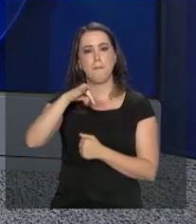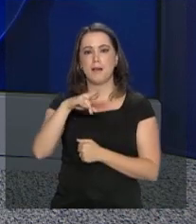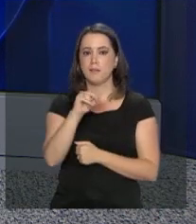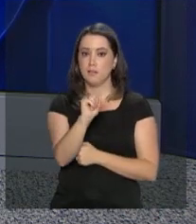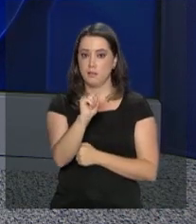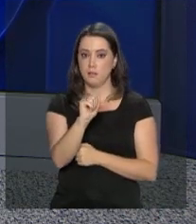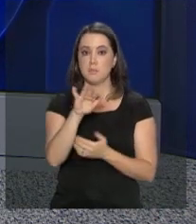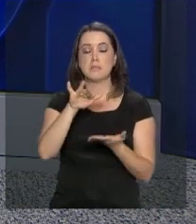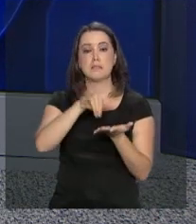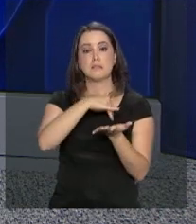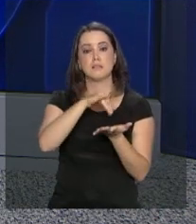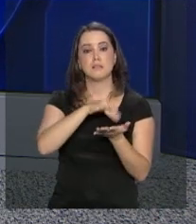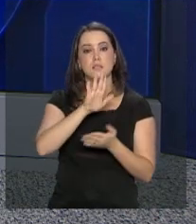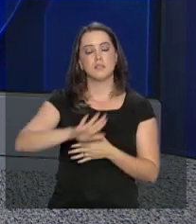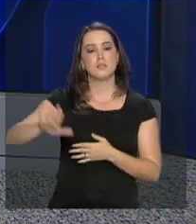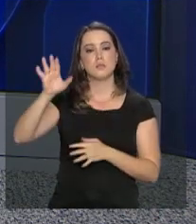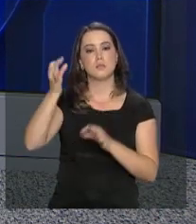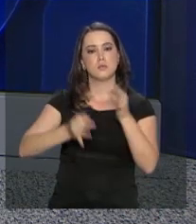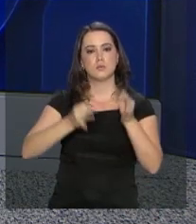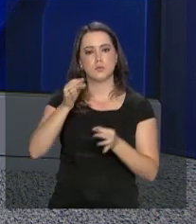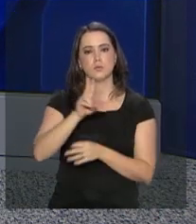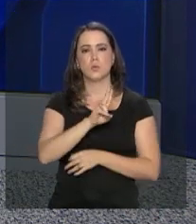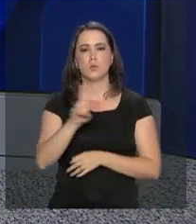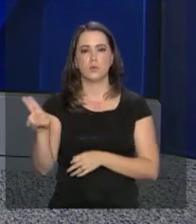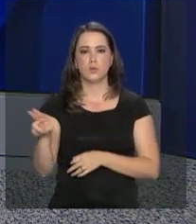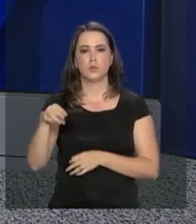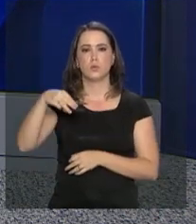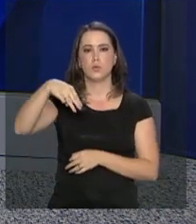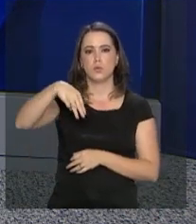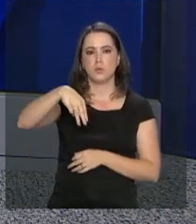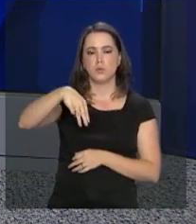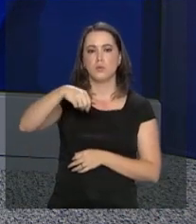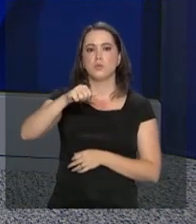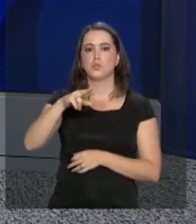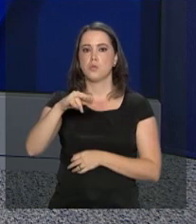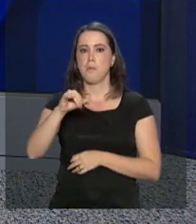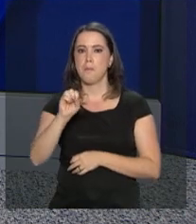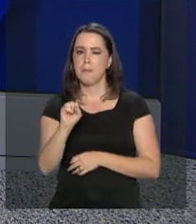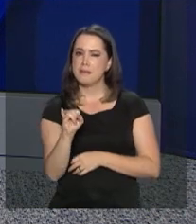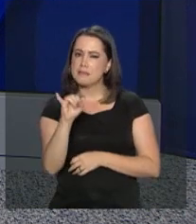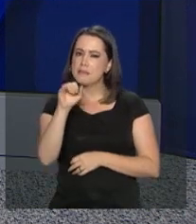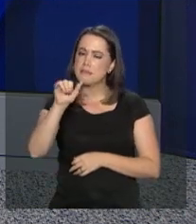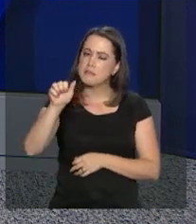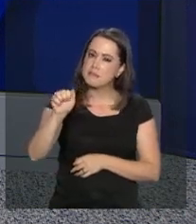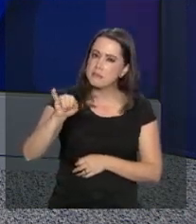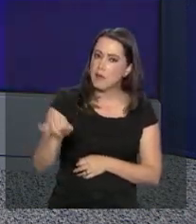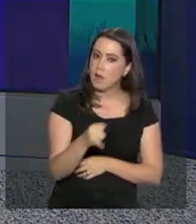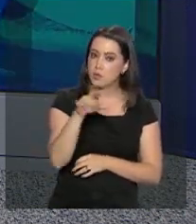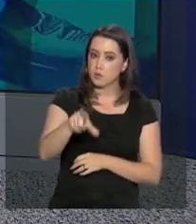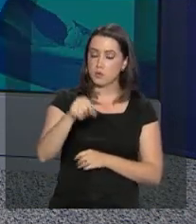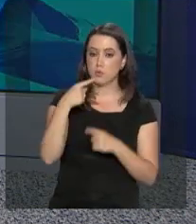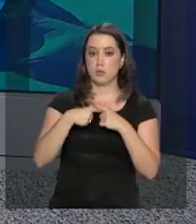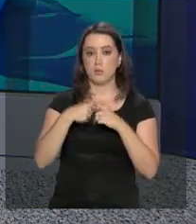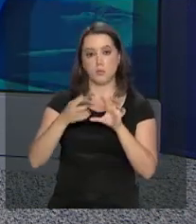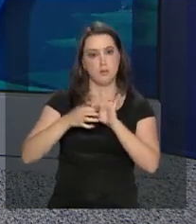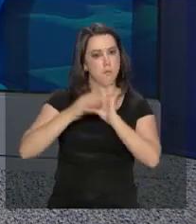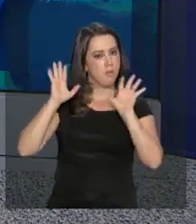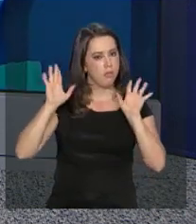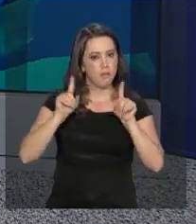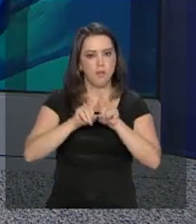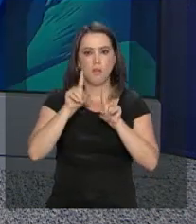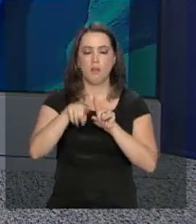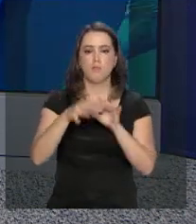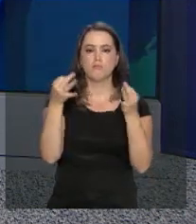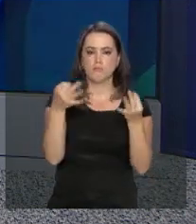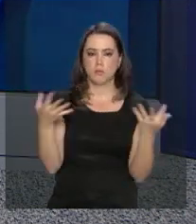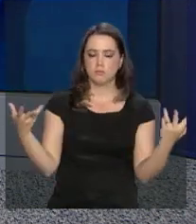Justiça. De acordo com o Moro, o nome de Marciage foi escolhido levando em consideração critérios como independência, integridade